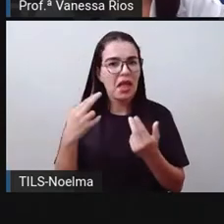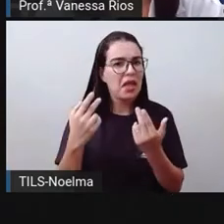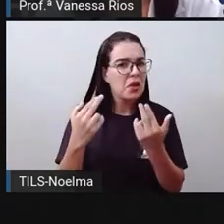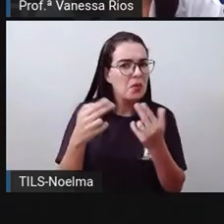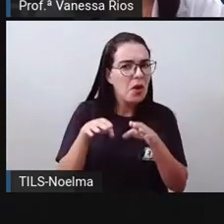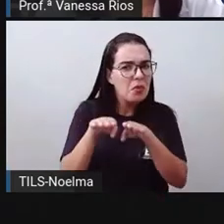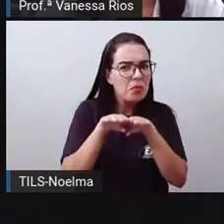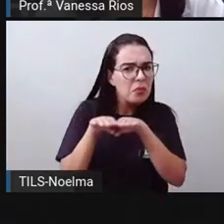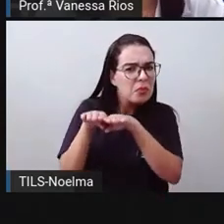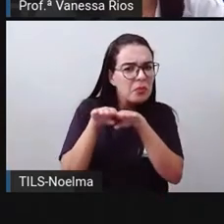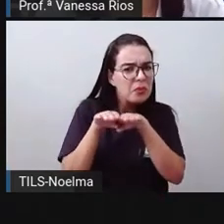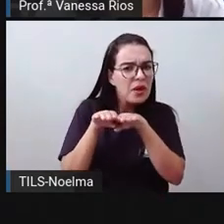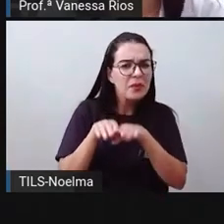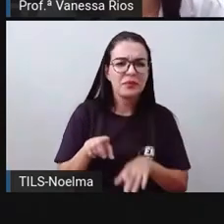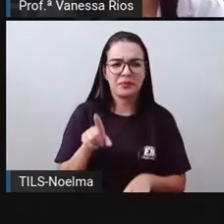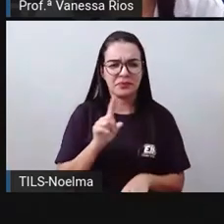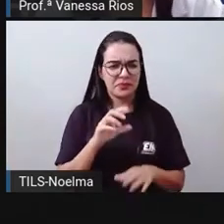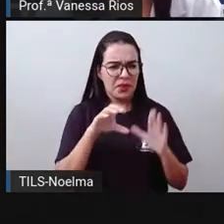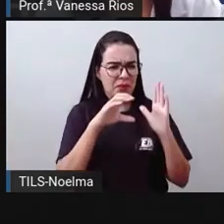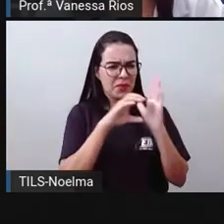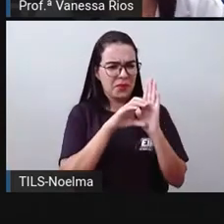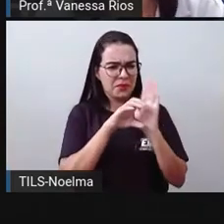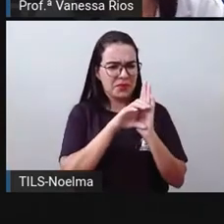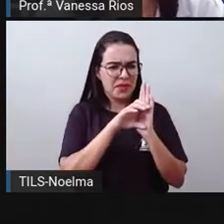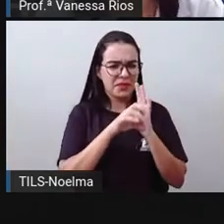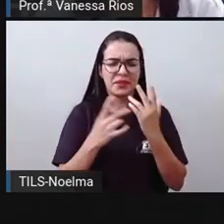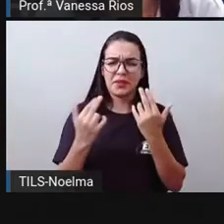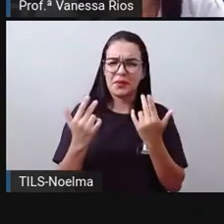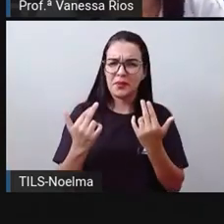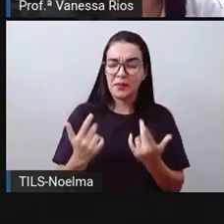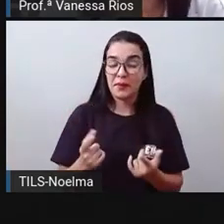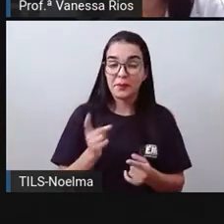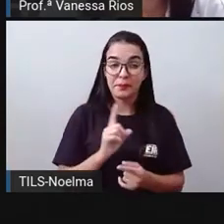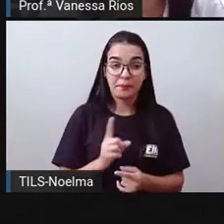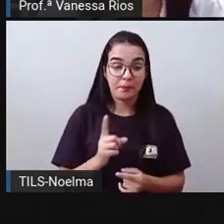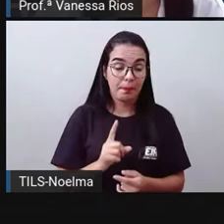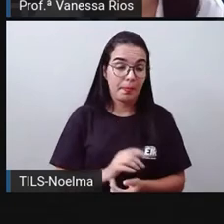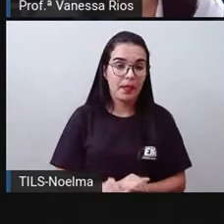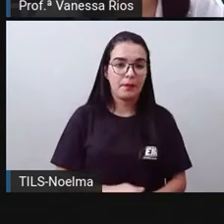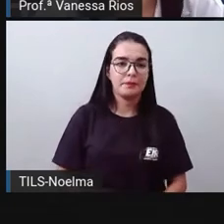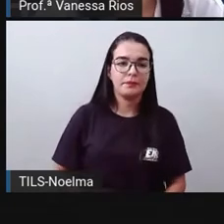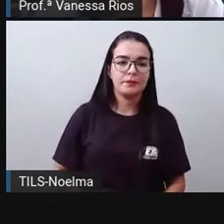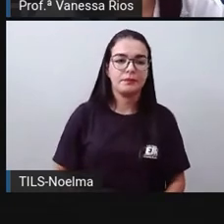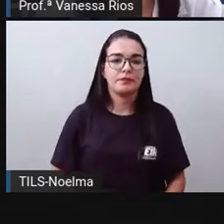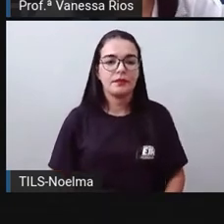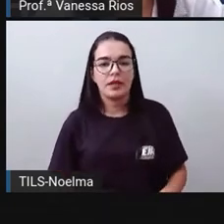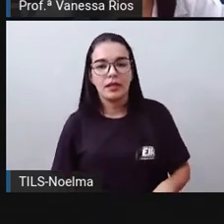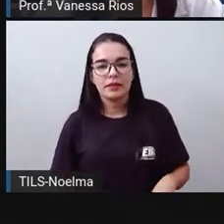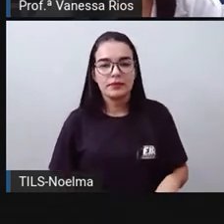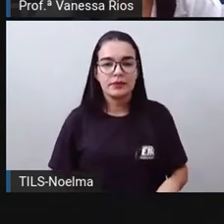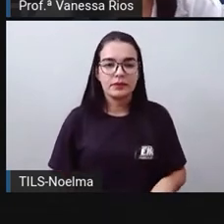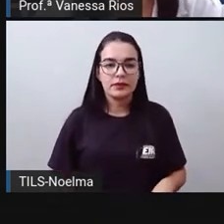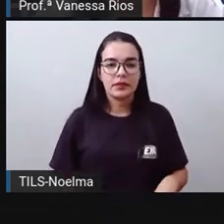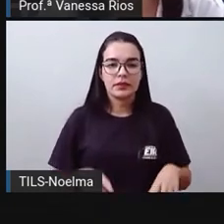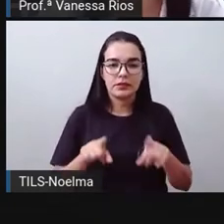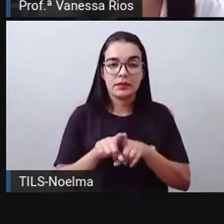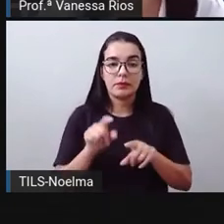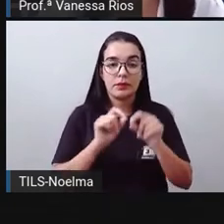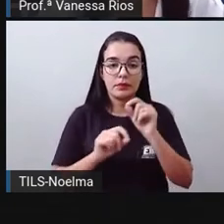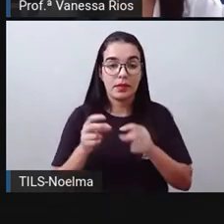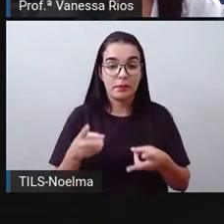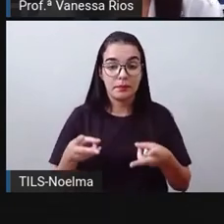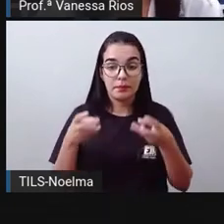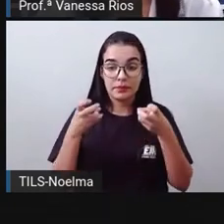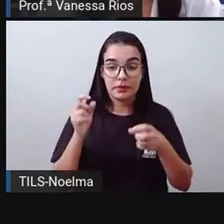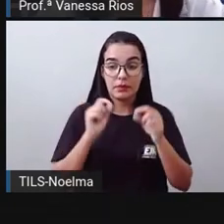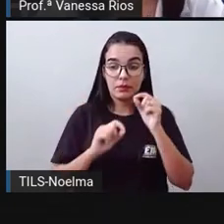são iguais, né, ou que possuem aí as mesmas definições. Mas a gente precisa observar que arte e